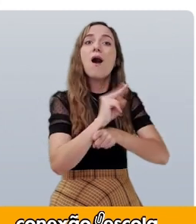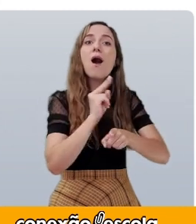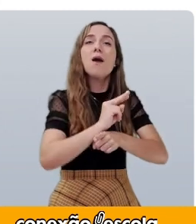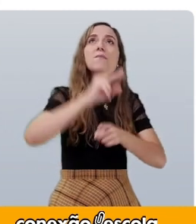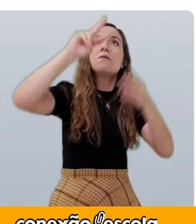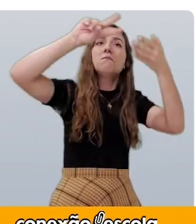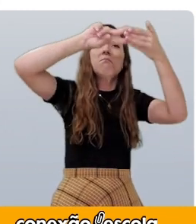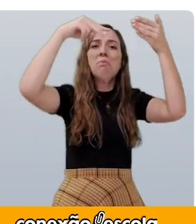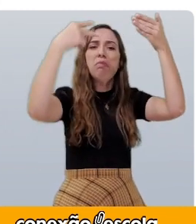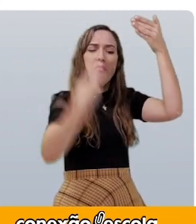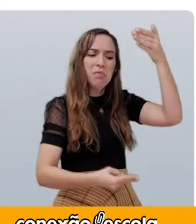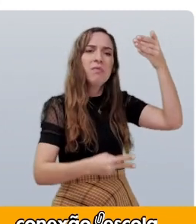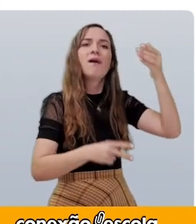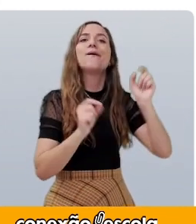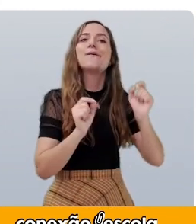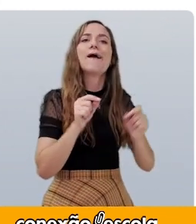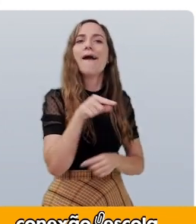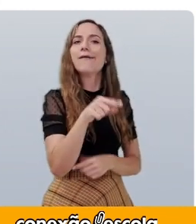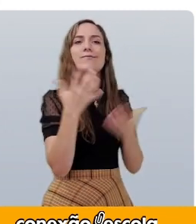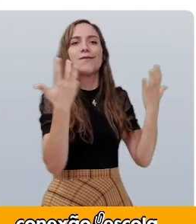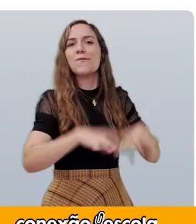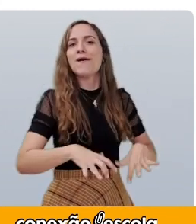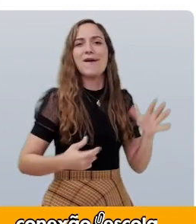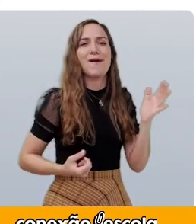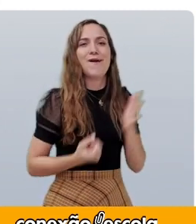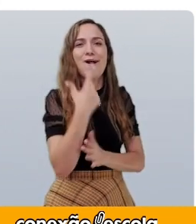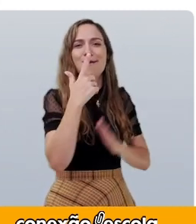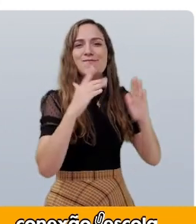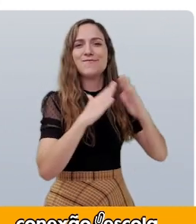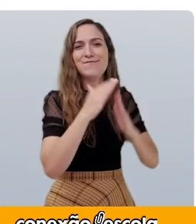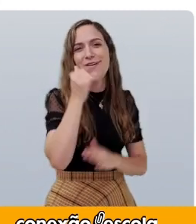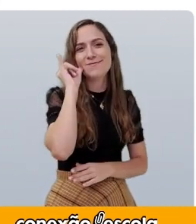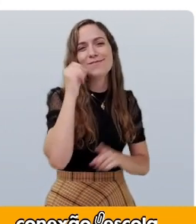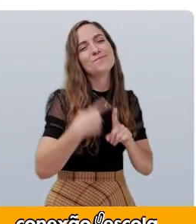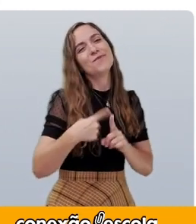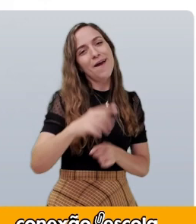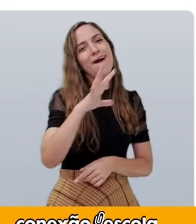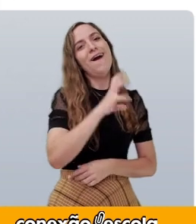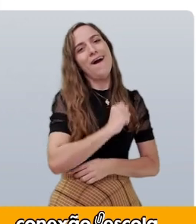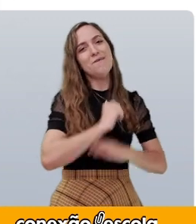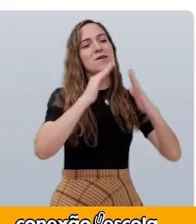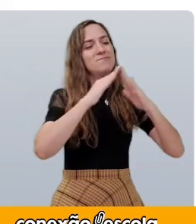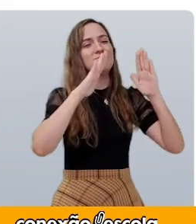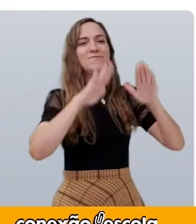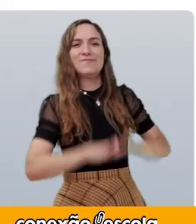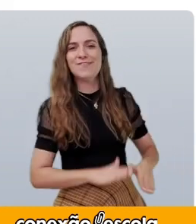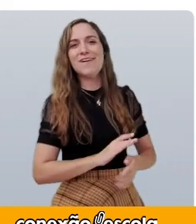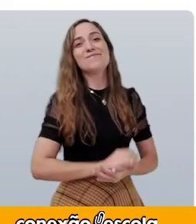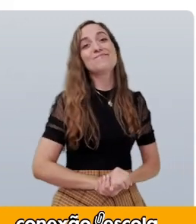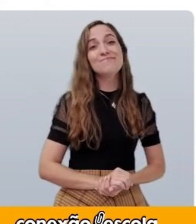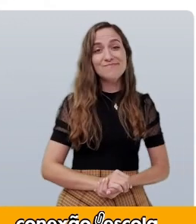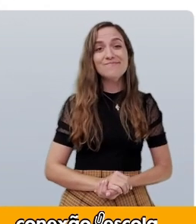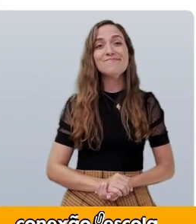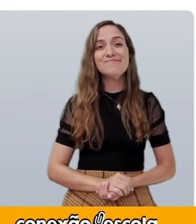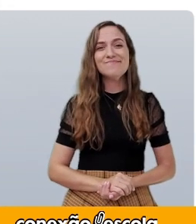que não queria dono novo na fazenda, onde ele gostava de descansar.